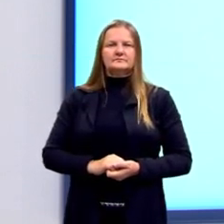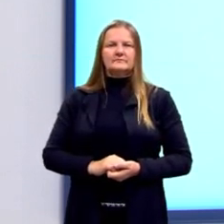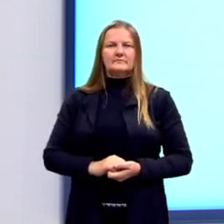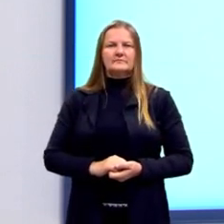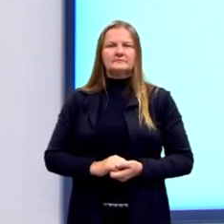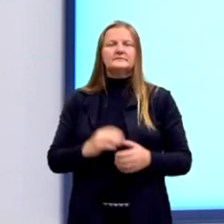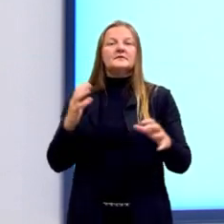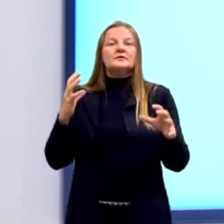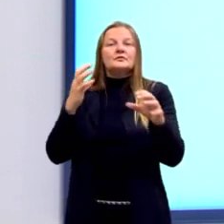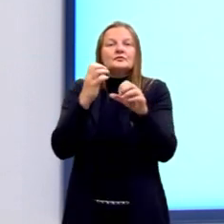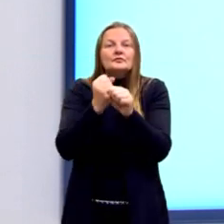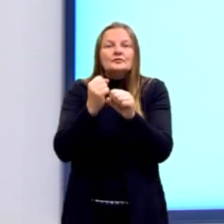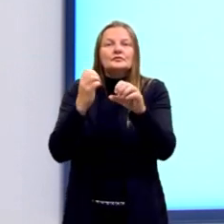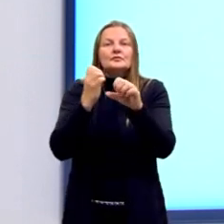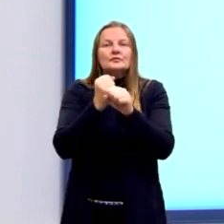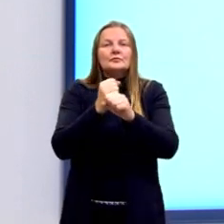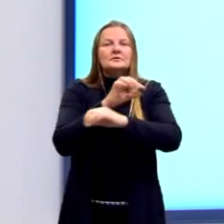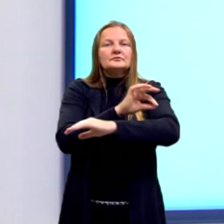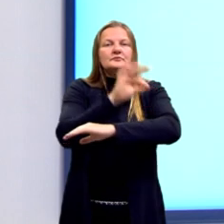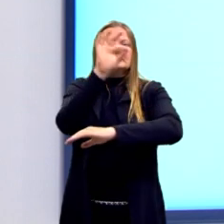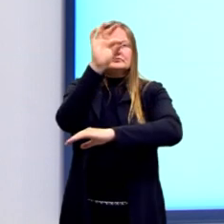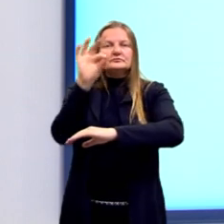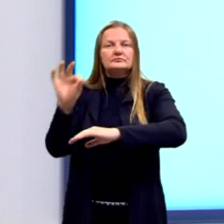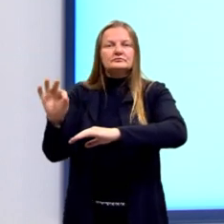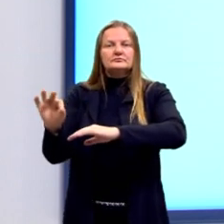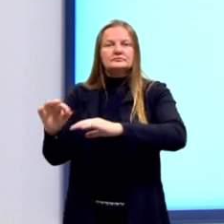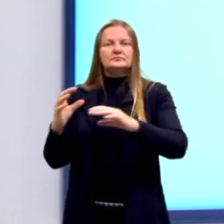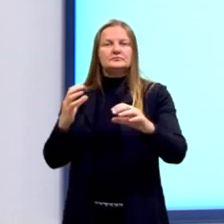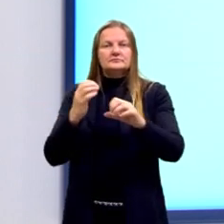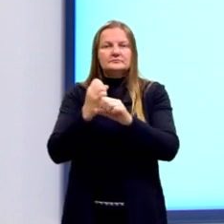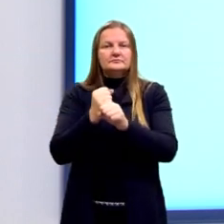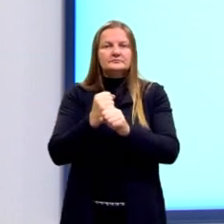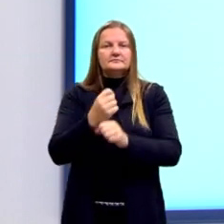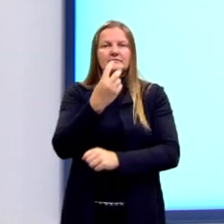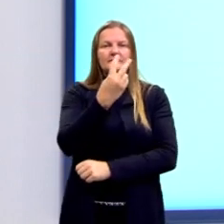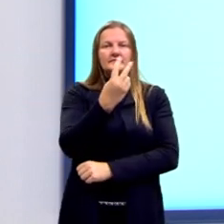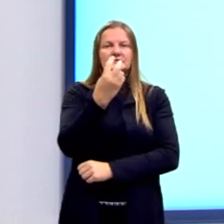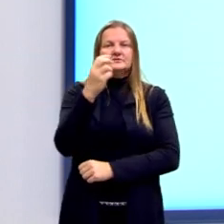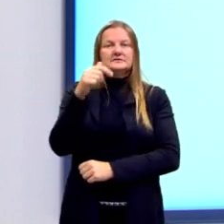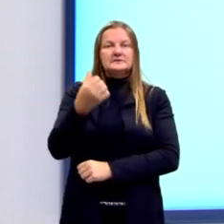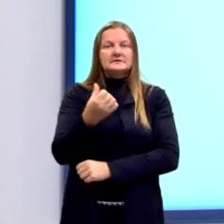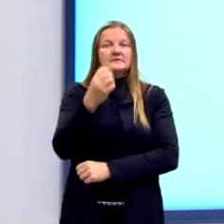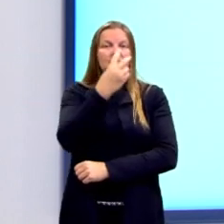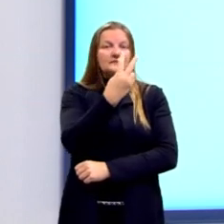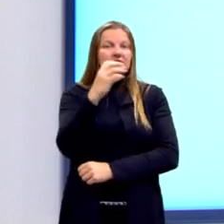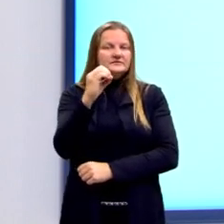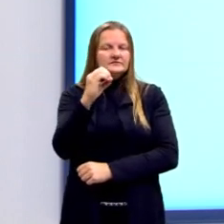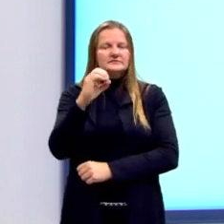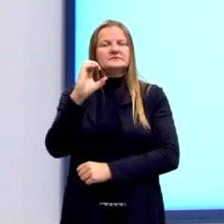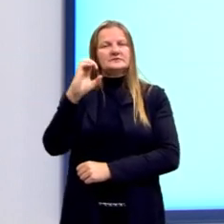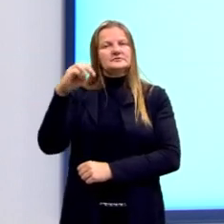Então, somamos as suas medidas. Temos, então, 20 centímetros.